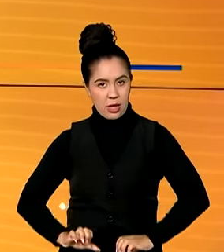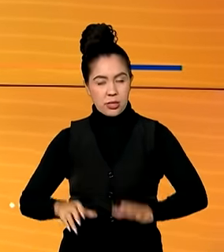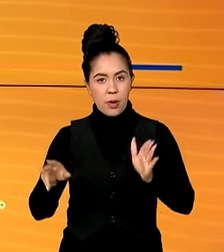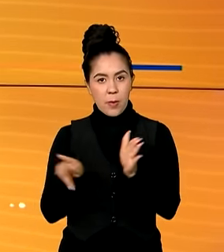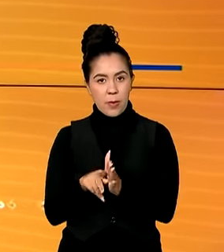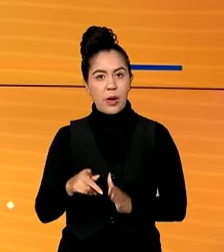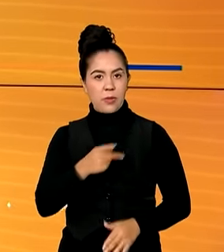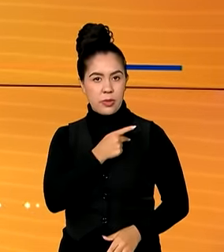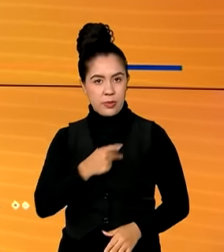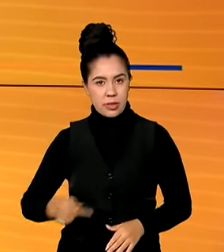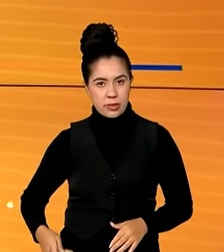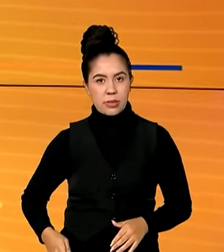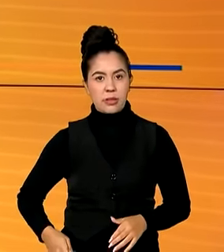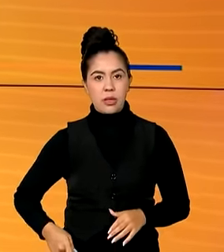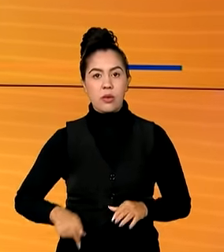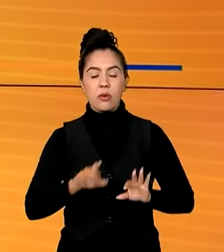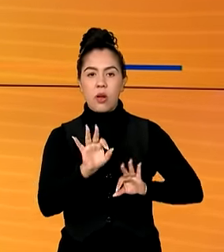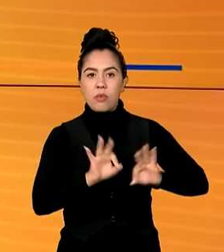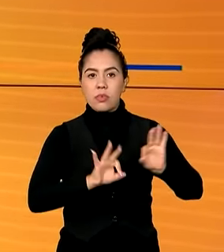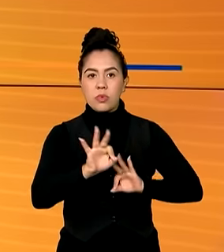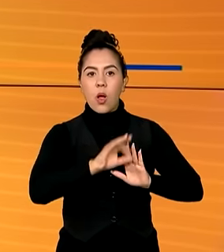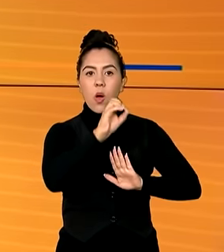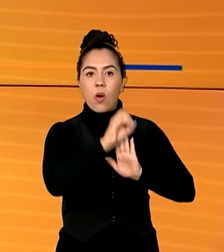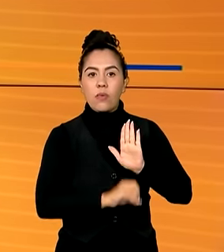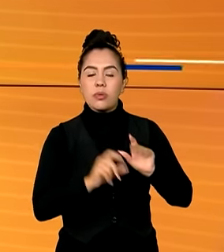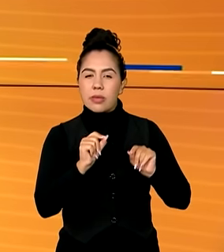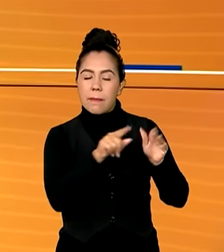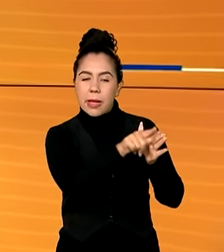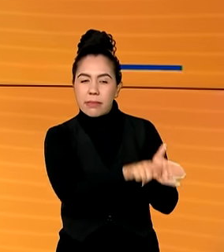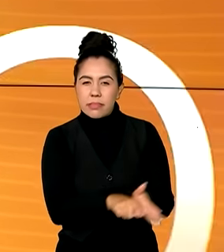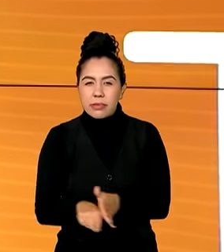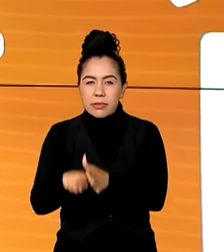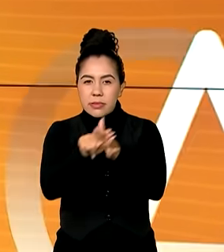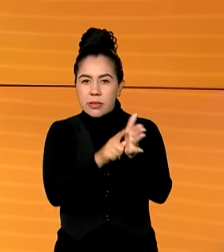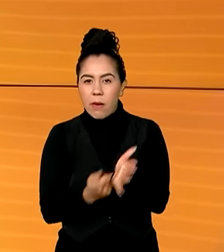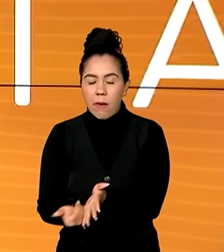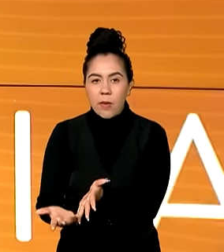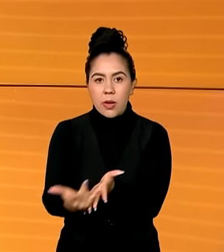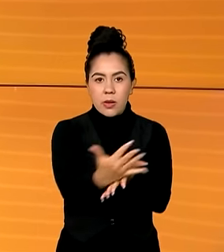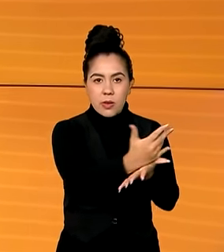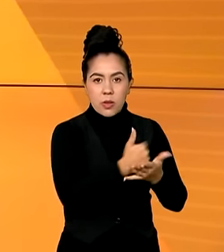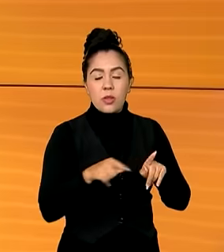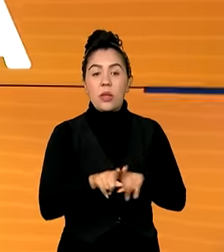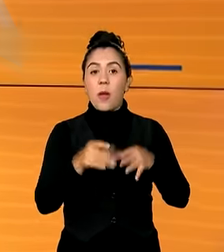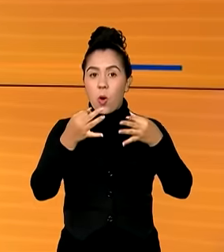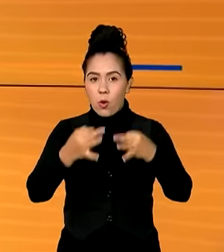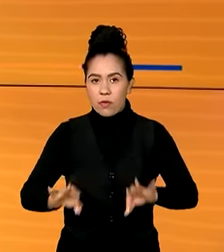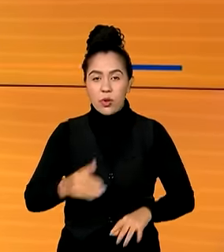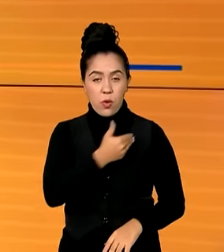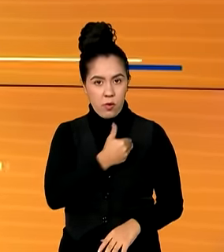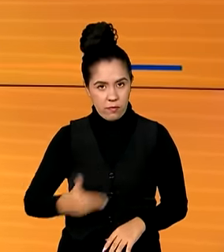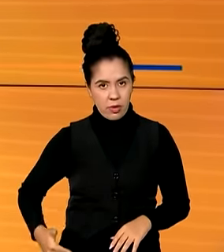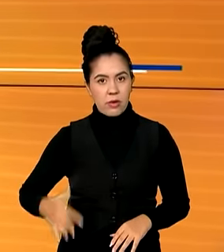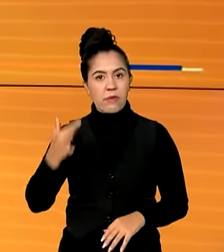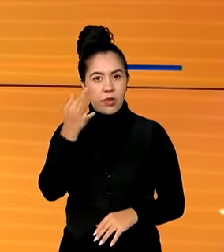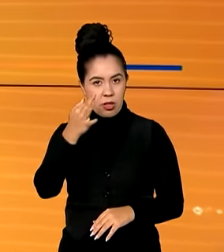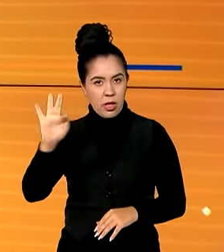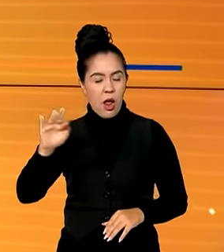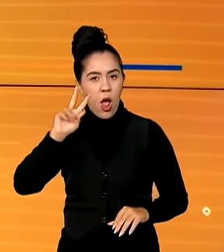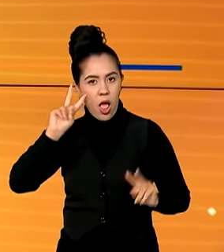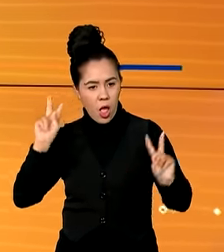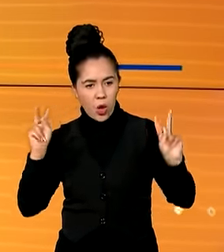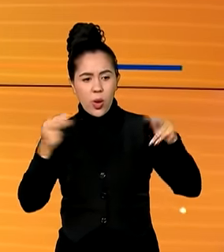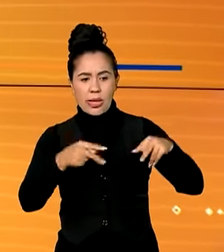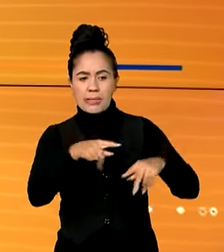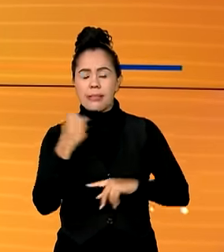decidiu abrir de ofício um procedimento de apuração. E o texto conclui afirmando que o governo federal reconhece a gravidade das